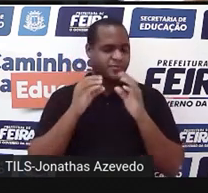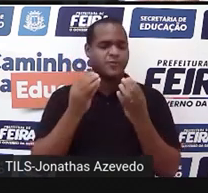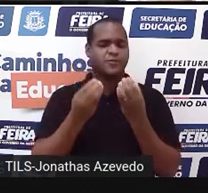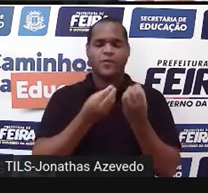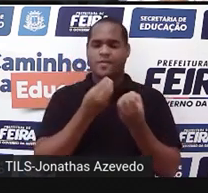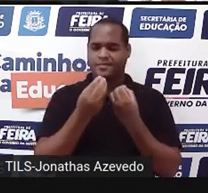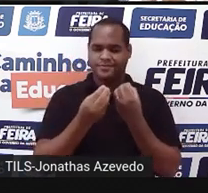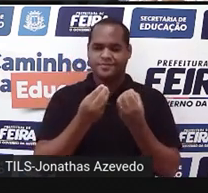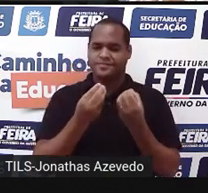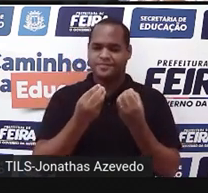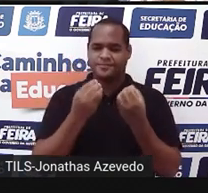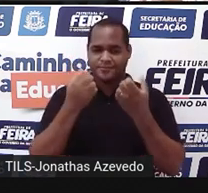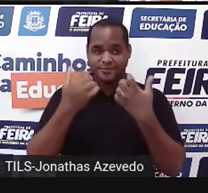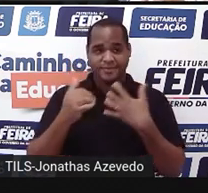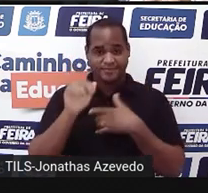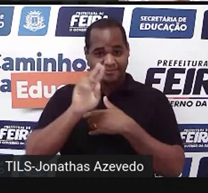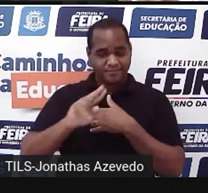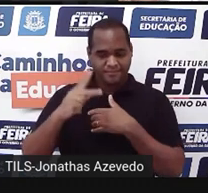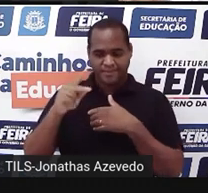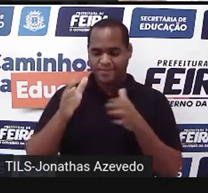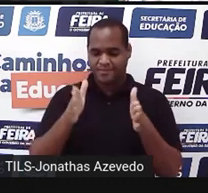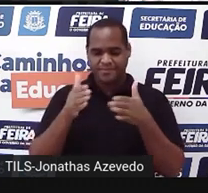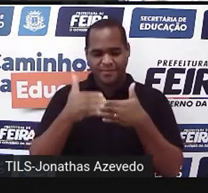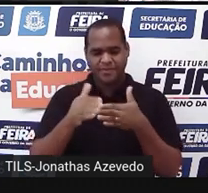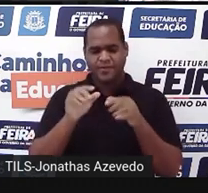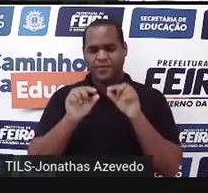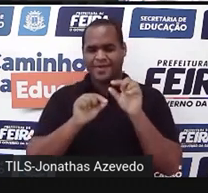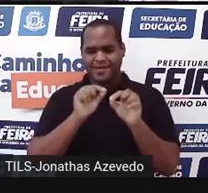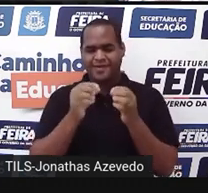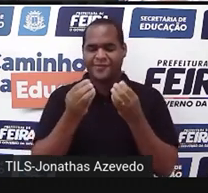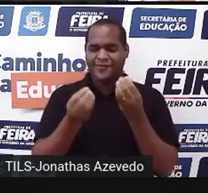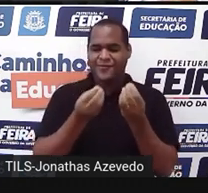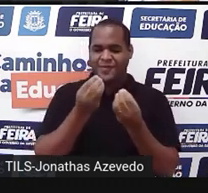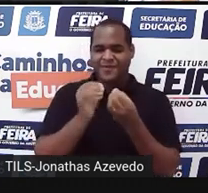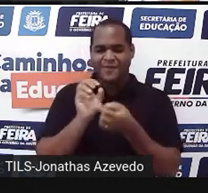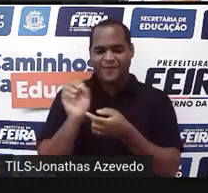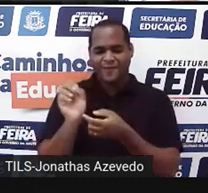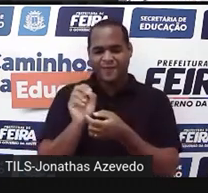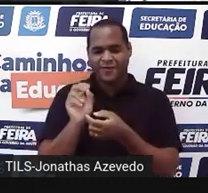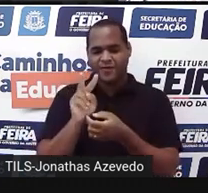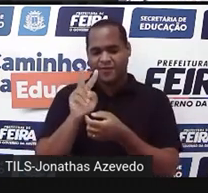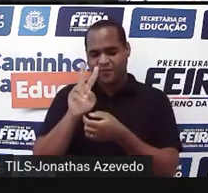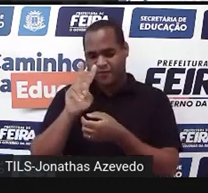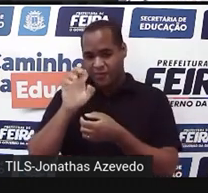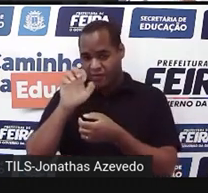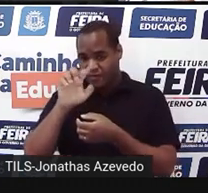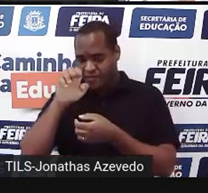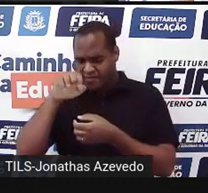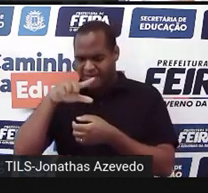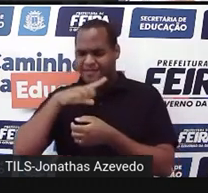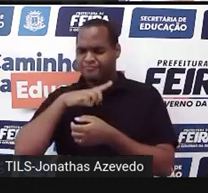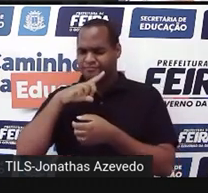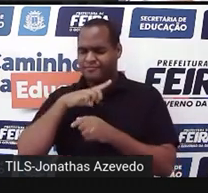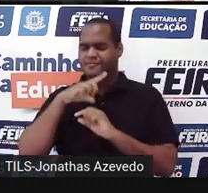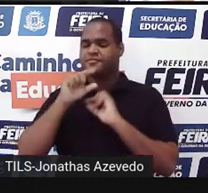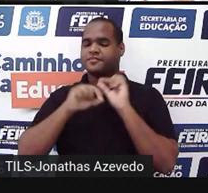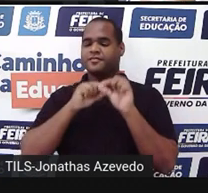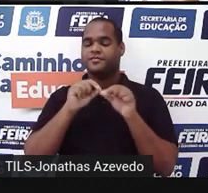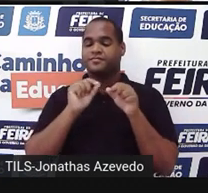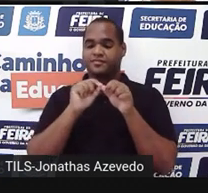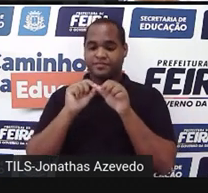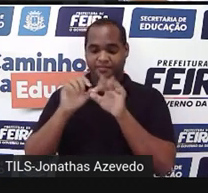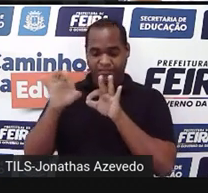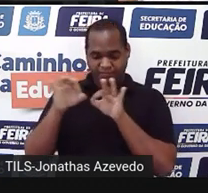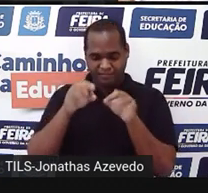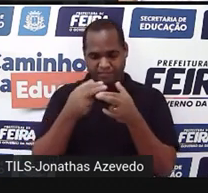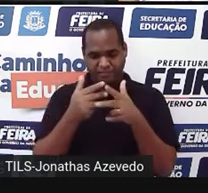E para a gente usar esses cubinhos como uma maneira de medir o volume de um paralelepípedo, a gente vai fazer um